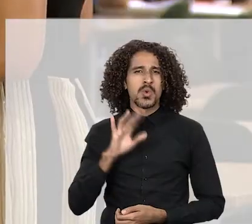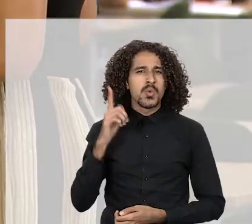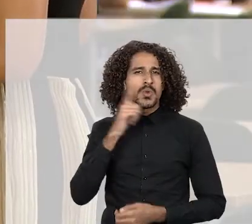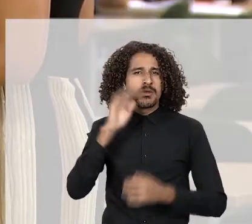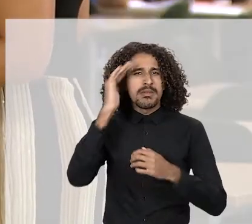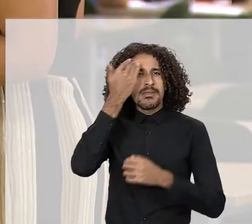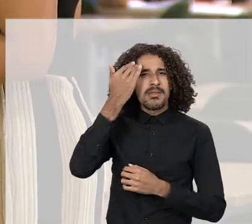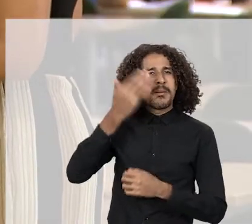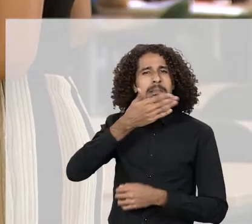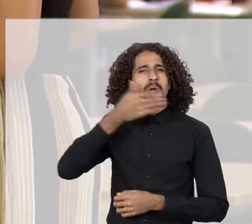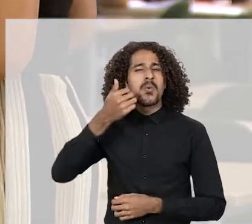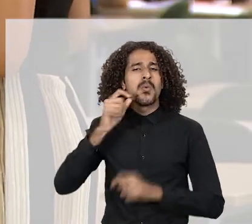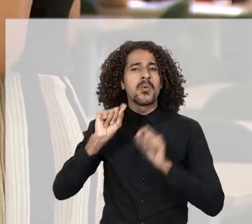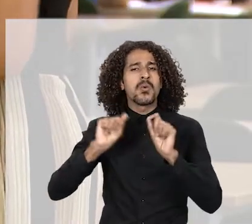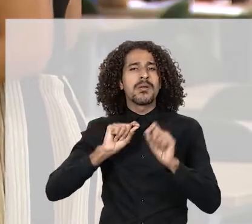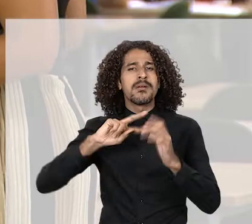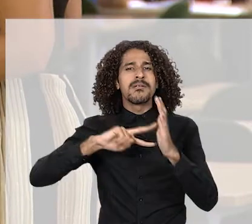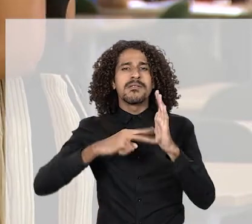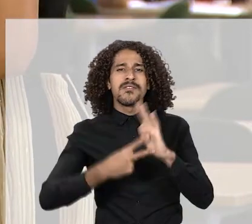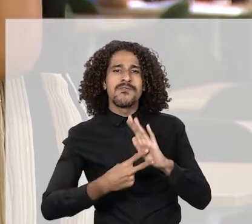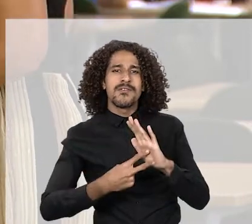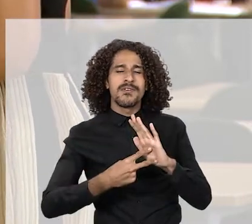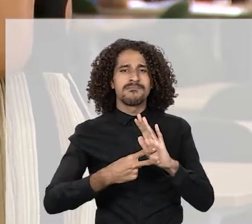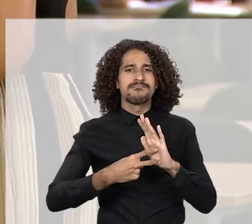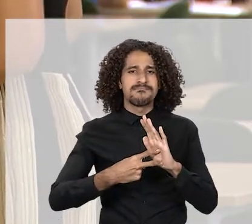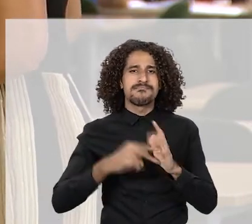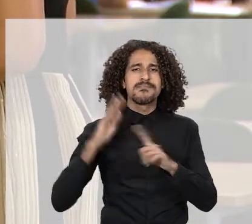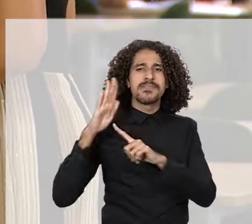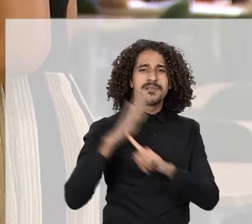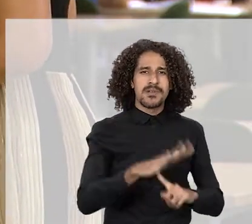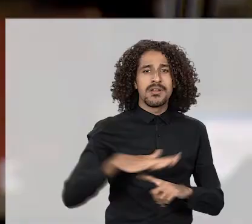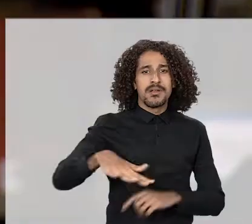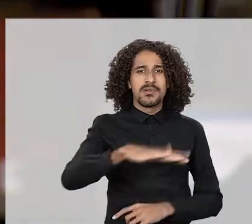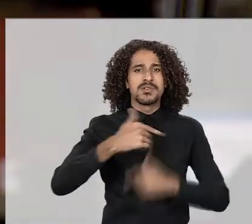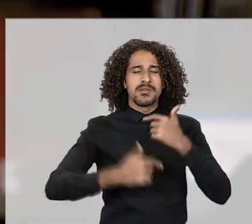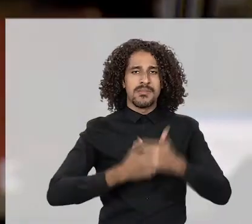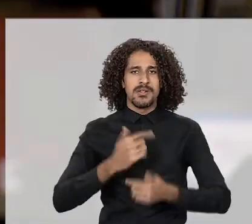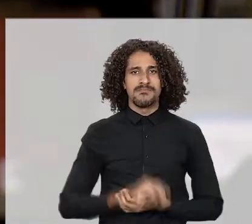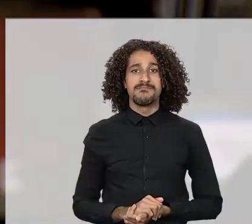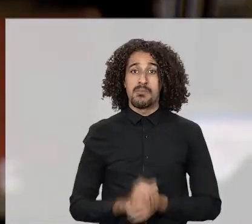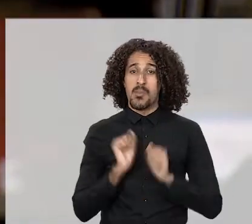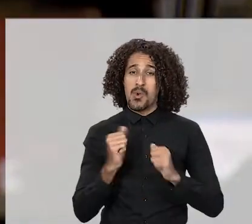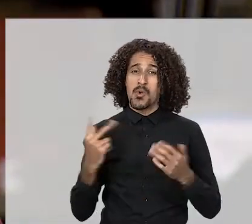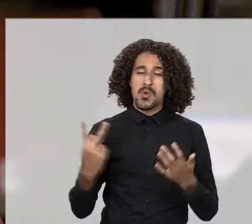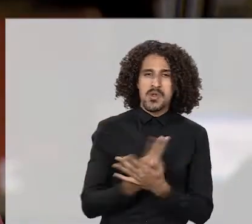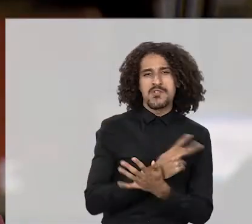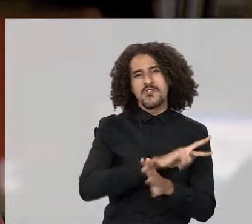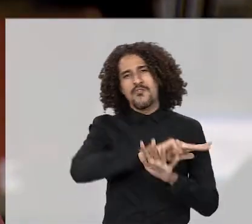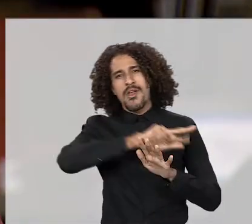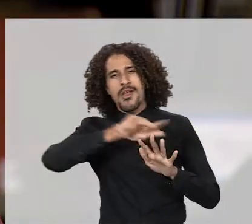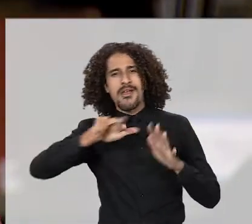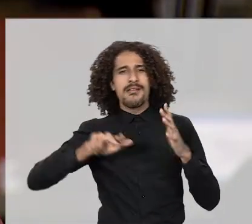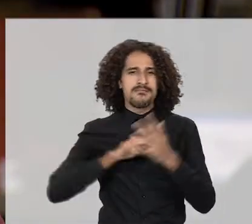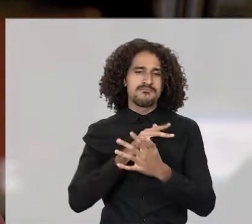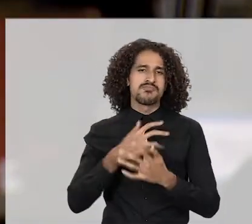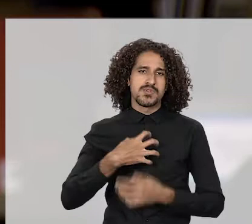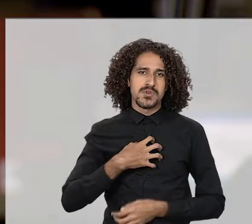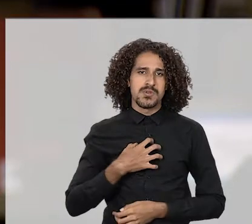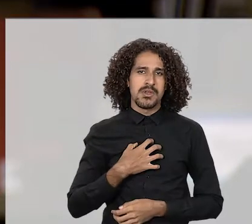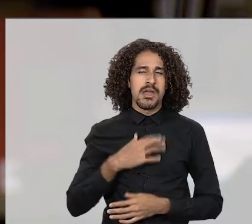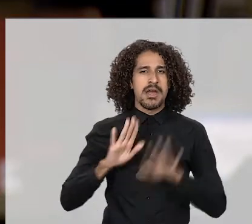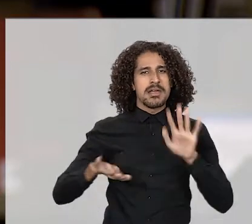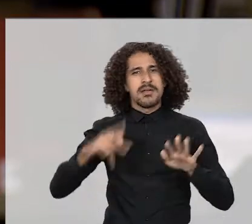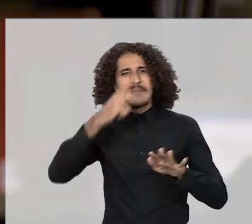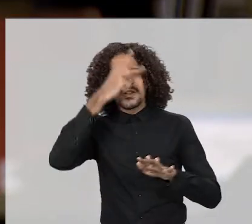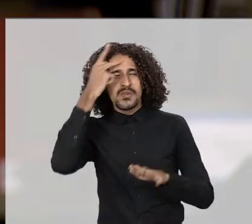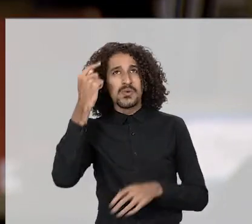Heito, então, para a gente entender melhor, o é considerado assédio moral no ambiente de trabalho? O assédio moral, ele tem várias formas de acontecer. Algumas